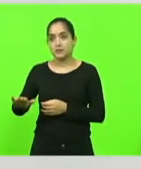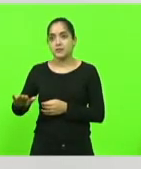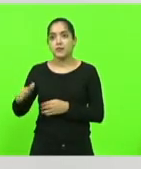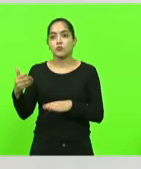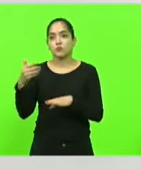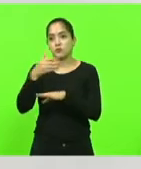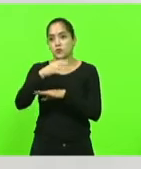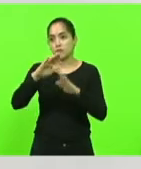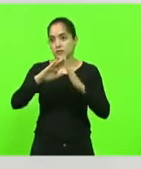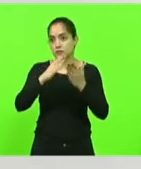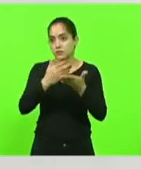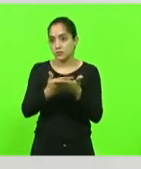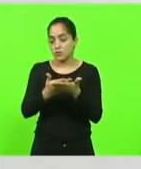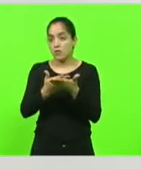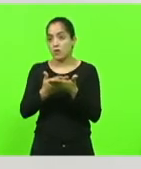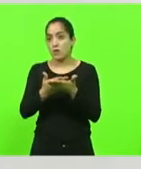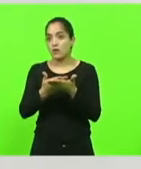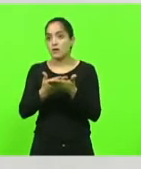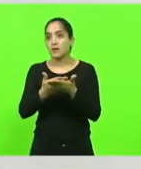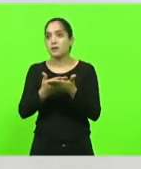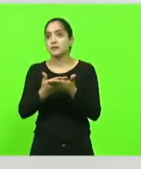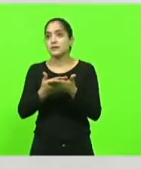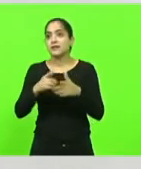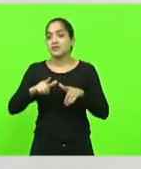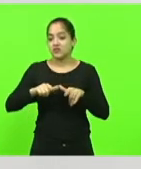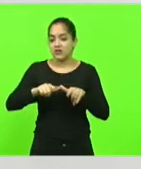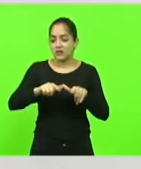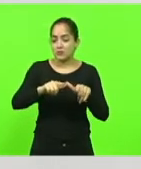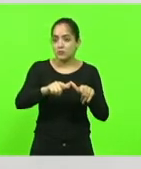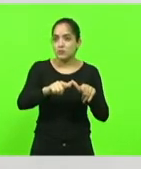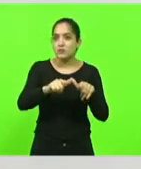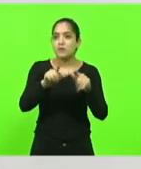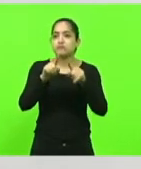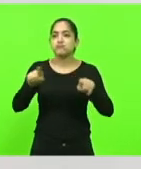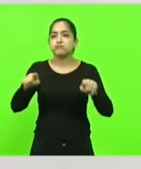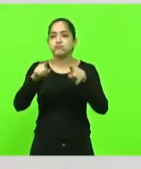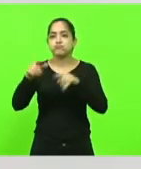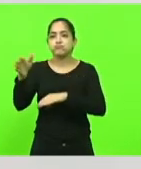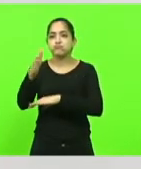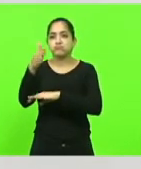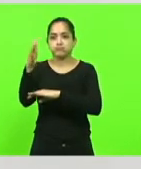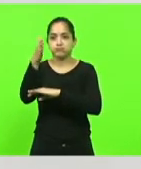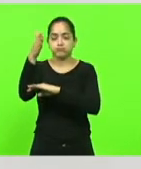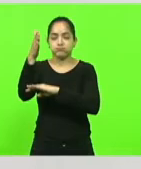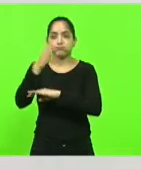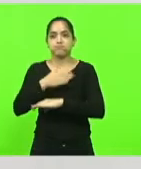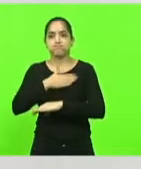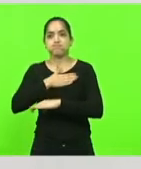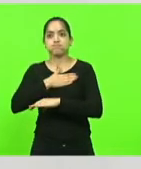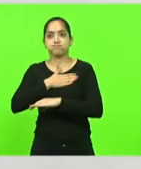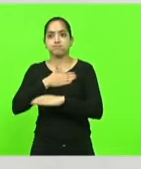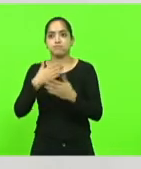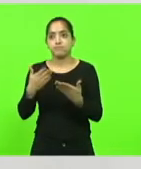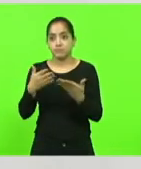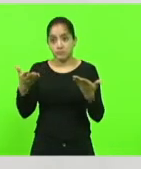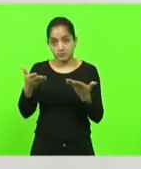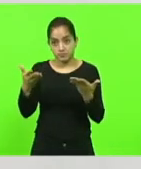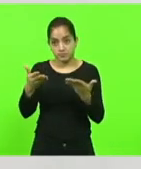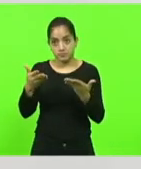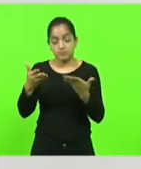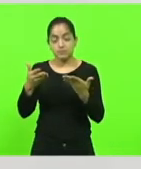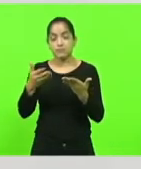municipal de Laguna e ali cantávamos o hino da nossa Laguna, a qual hoje a minha fala vai se dirigir a você,